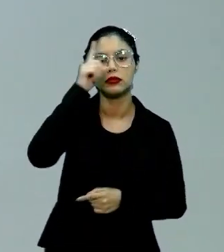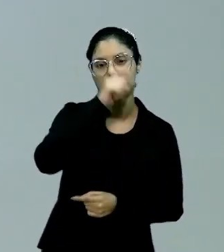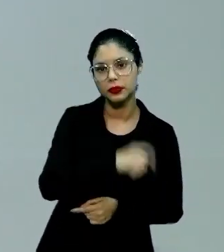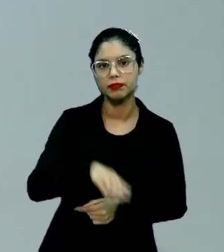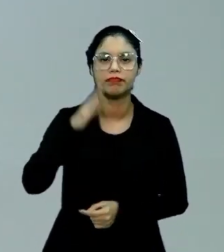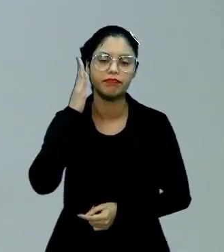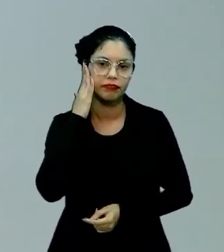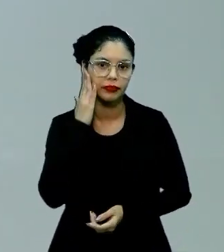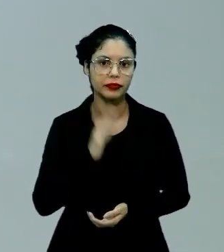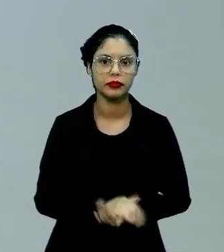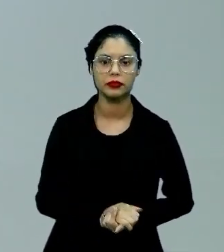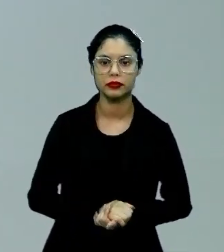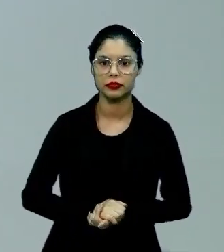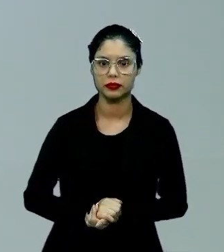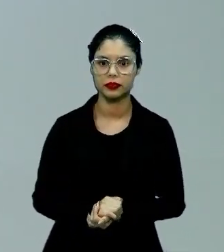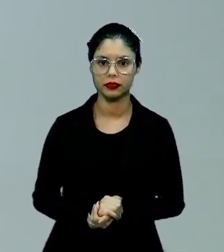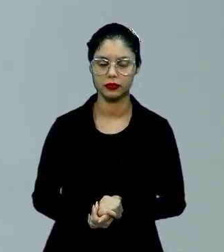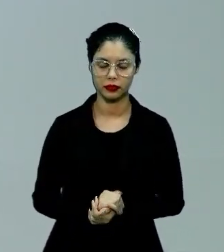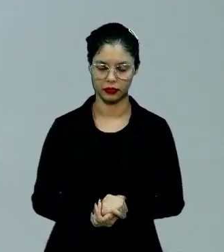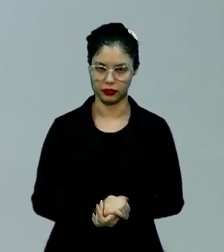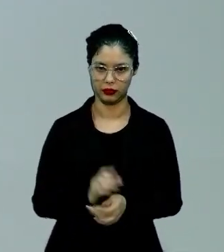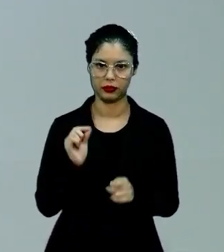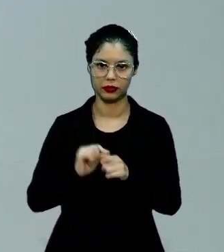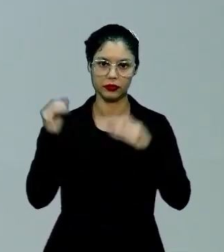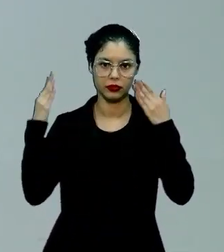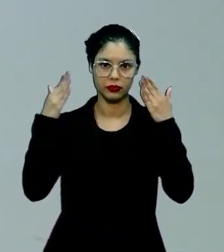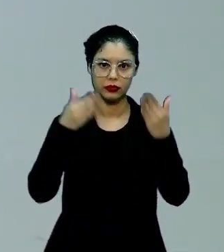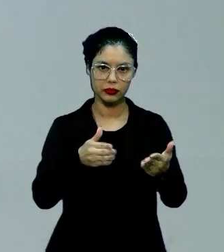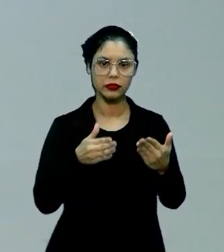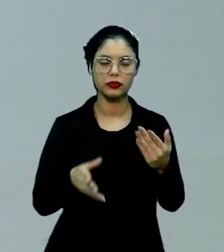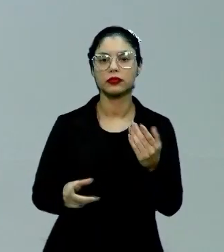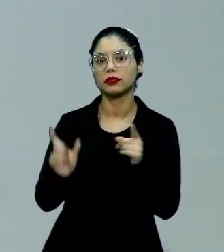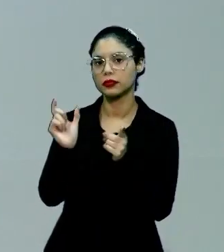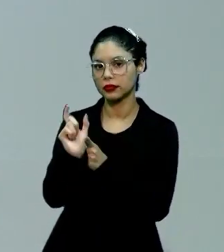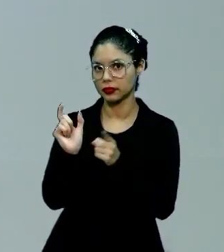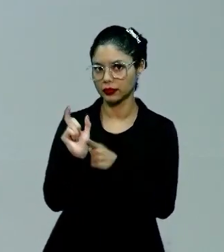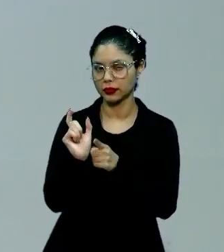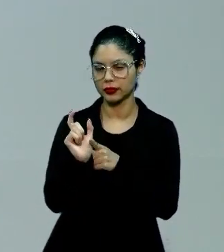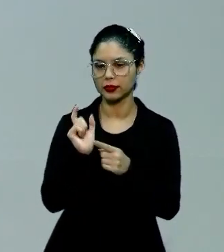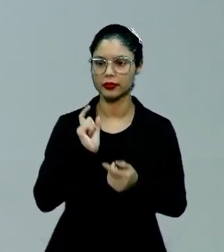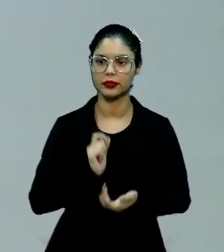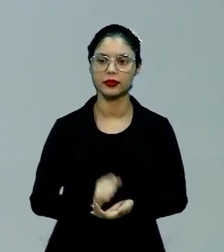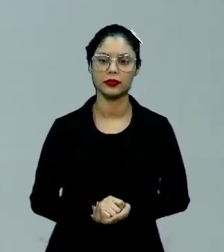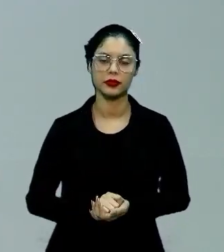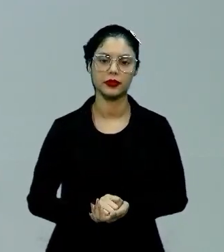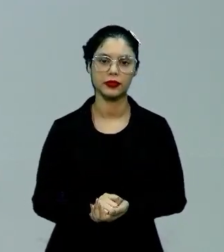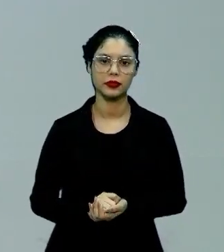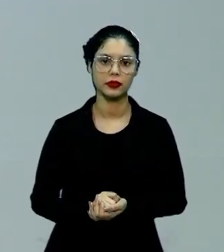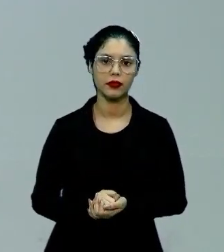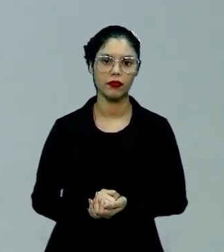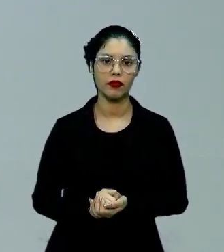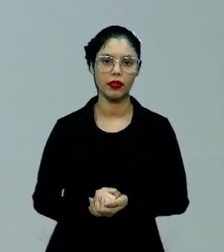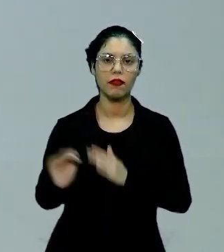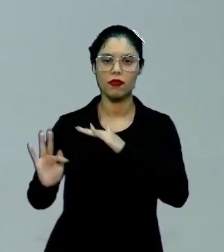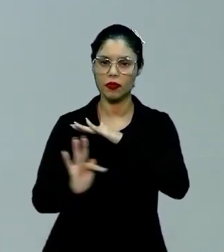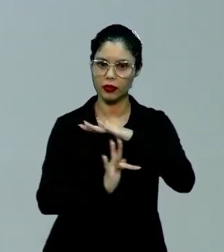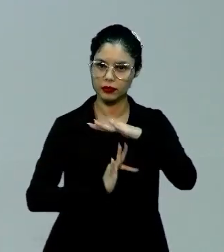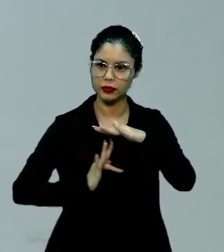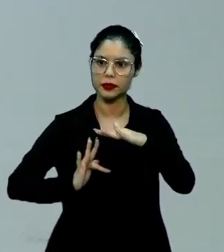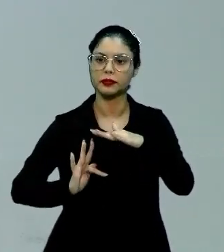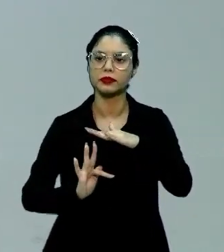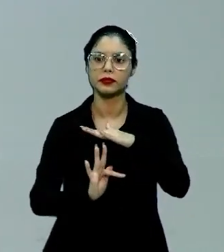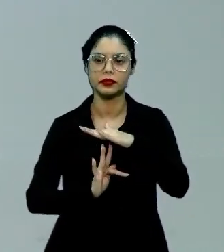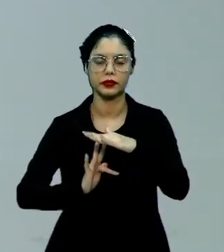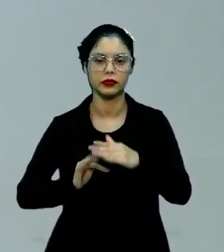compreensão, tá? E o realismo, ele vai focar mais em palavras cultas. Nós